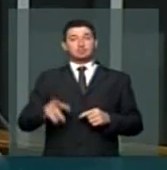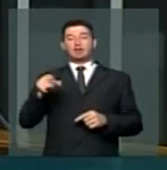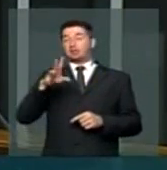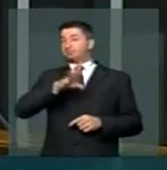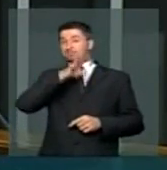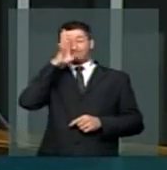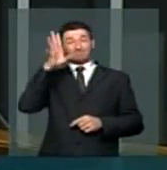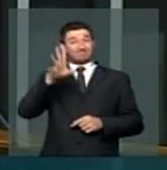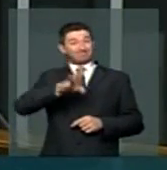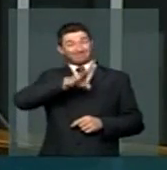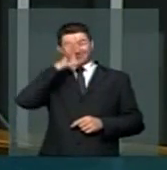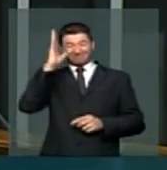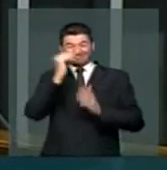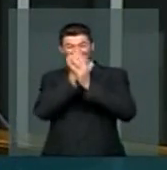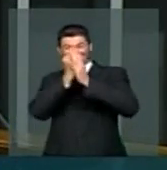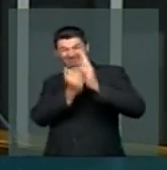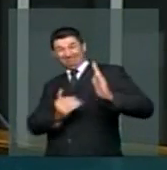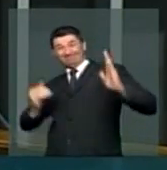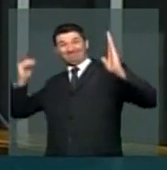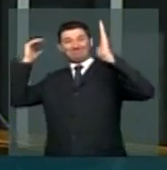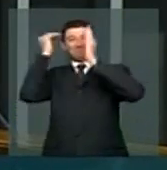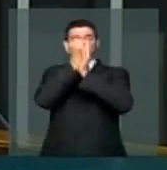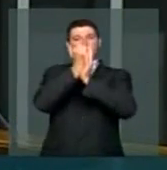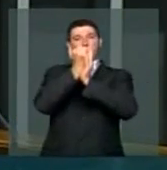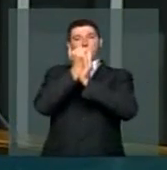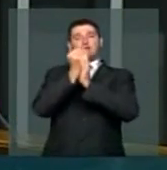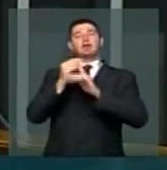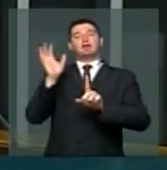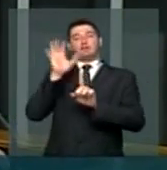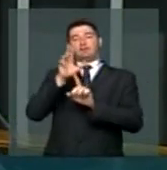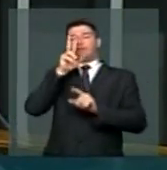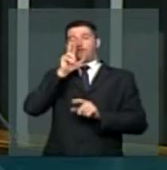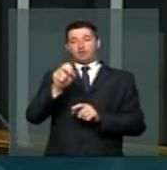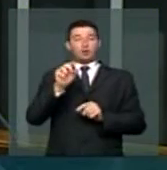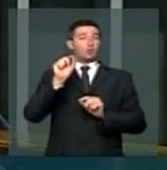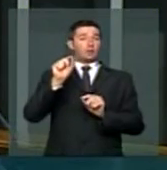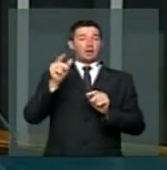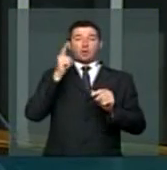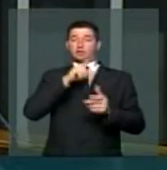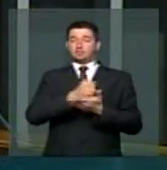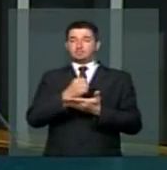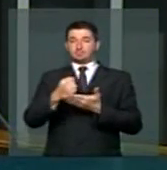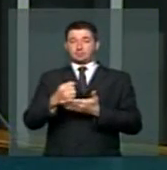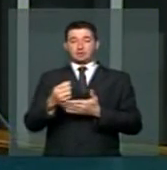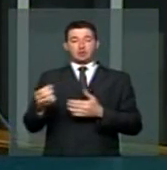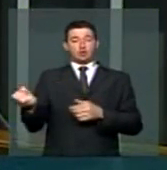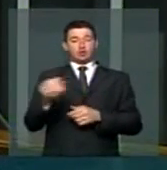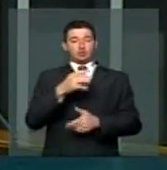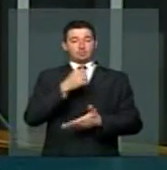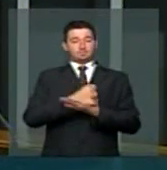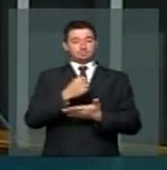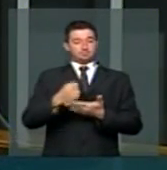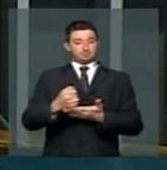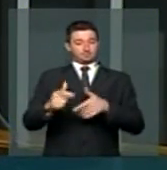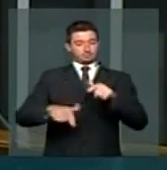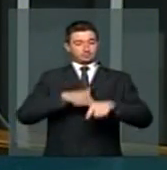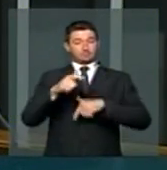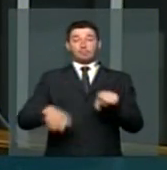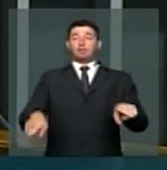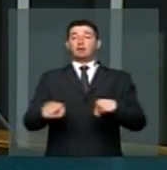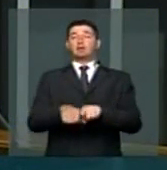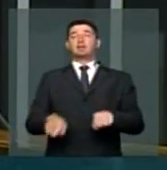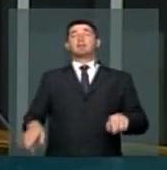exacerbada e reflete negativamente a geração de novos empregos e na sustentabilidade